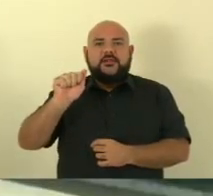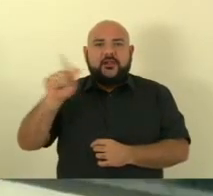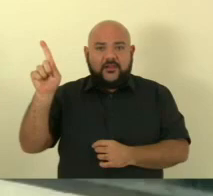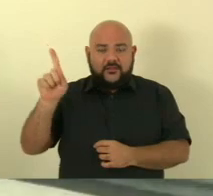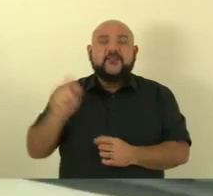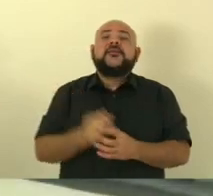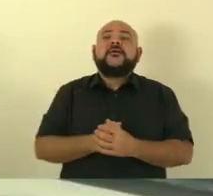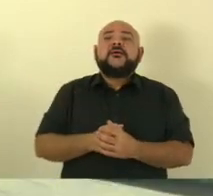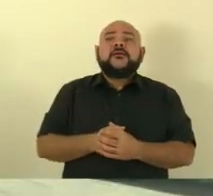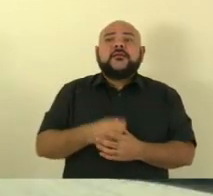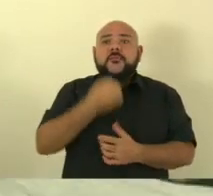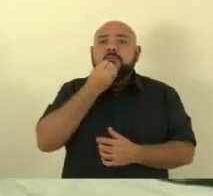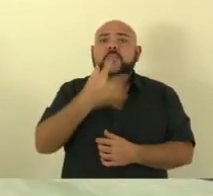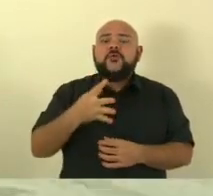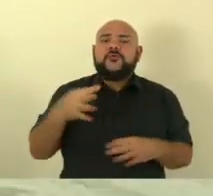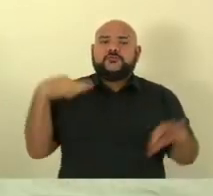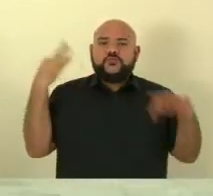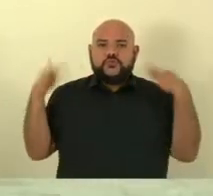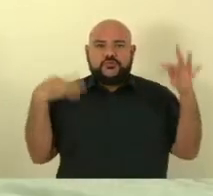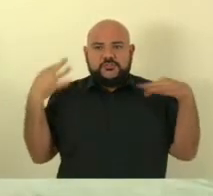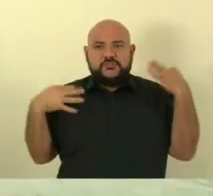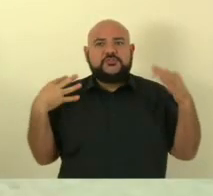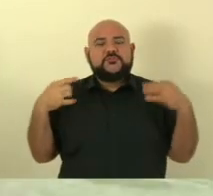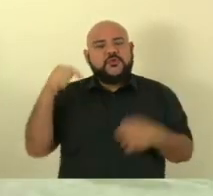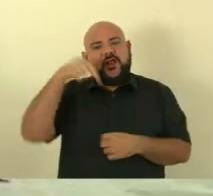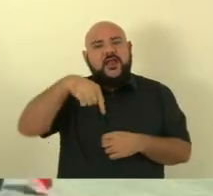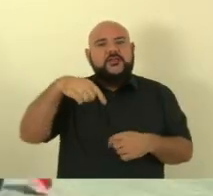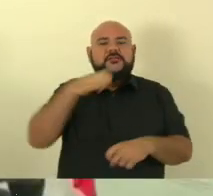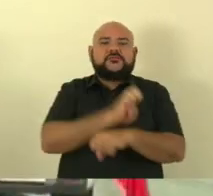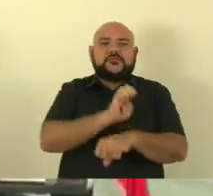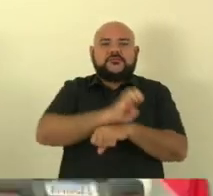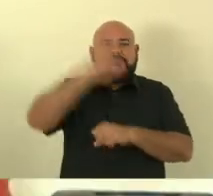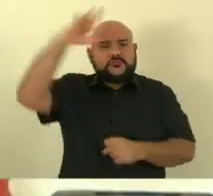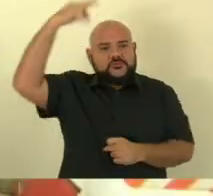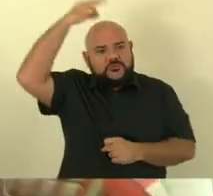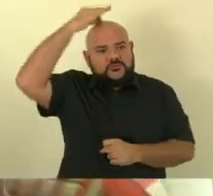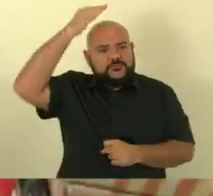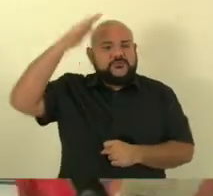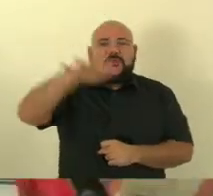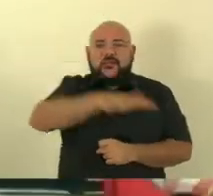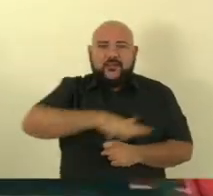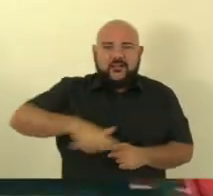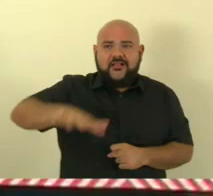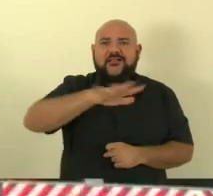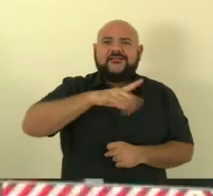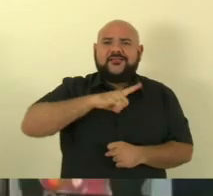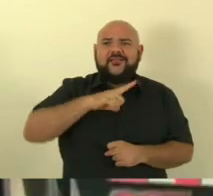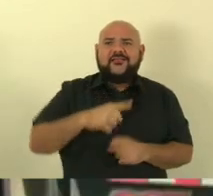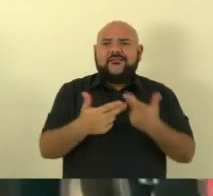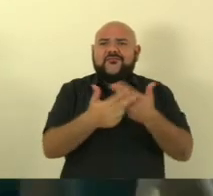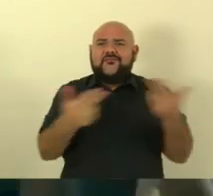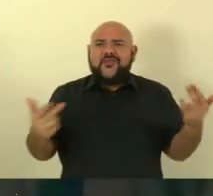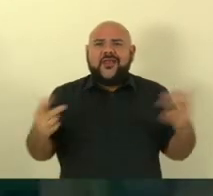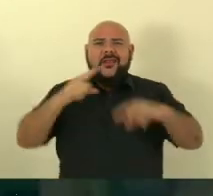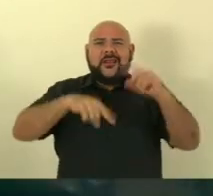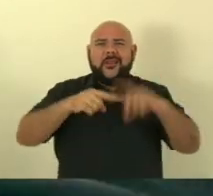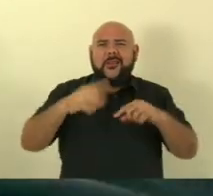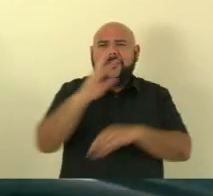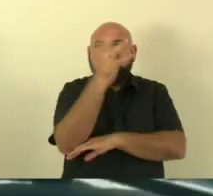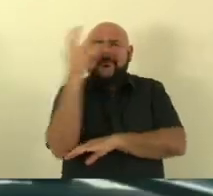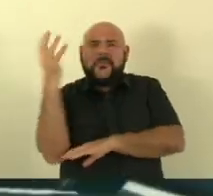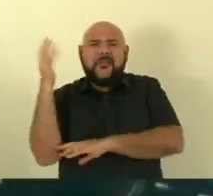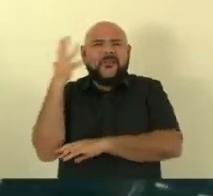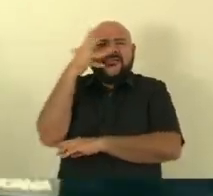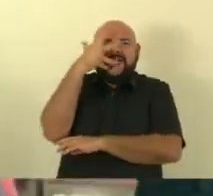turismo do Estado do Espírito Santo. Nessa região, nós temos inúmeras belezas naturais. A Serra do Caparaó,